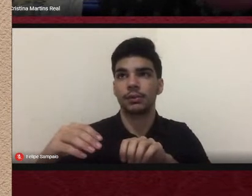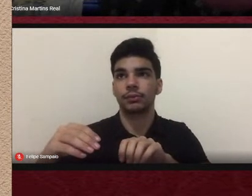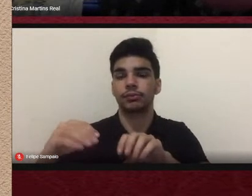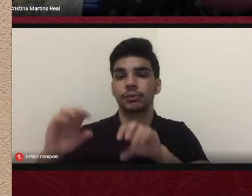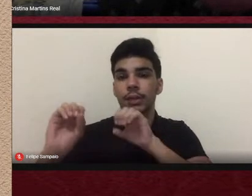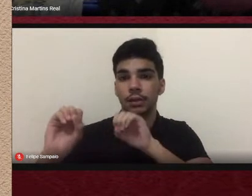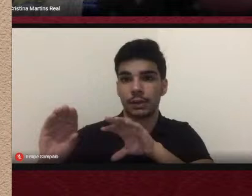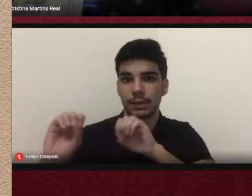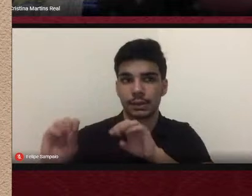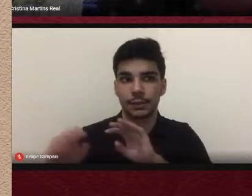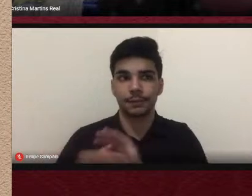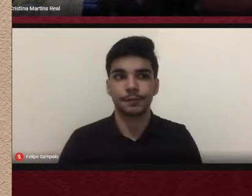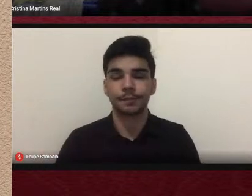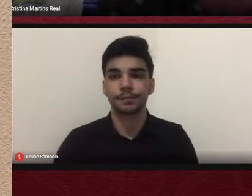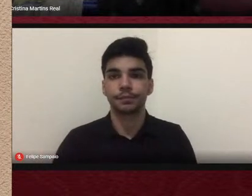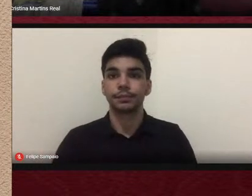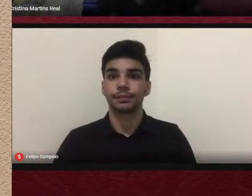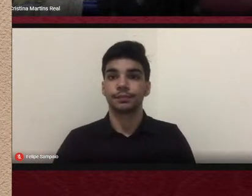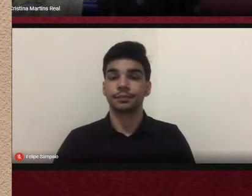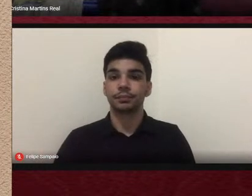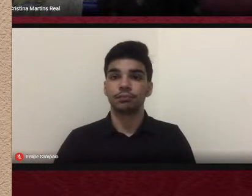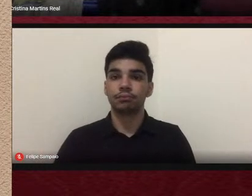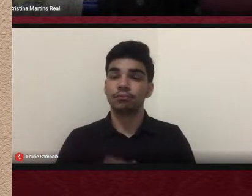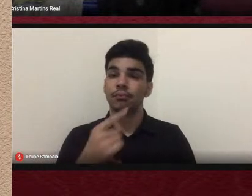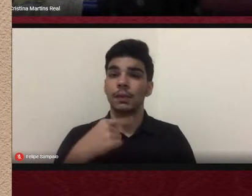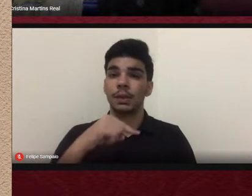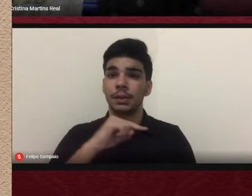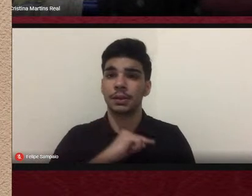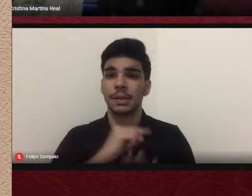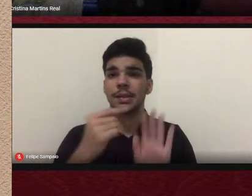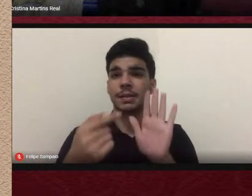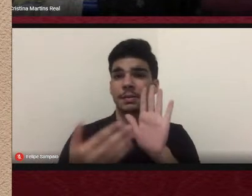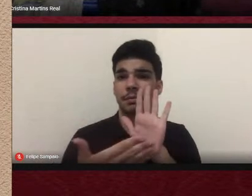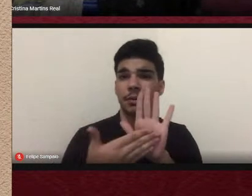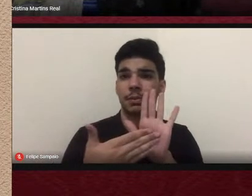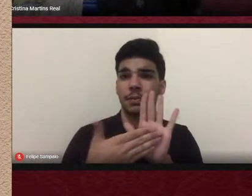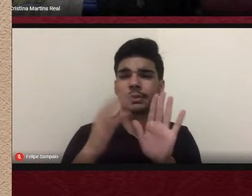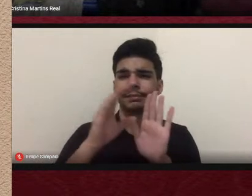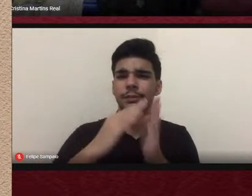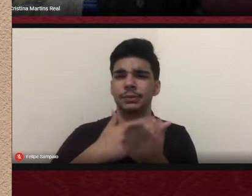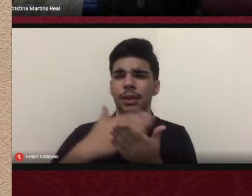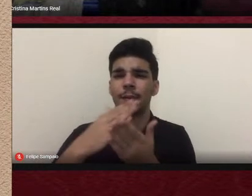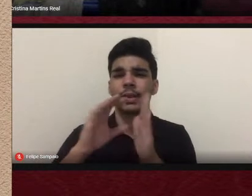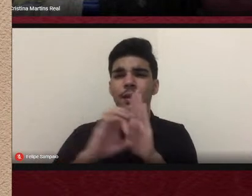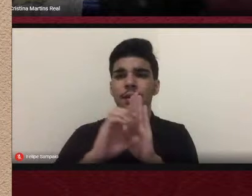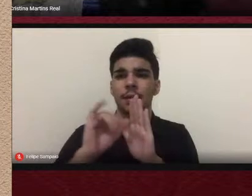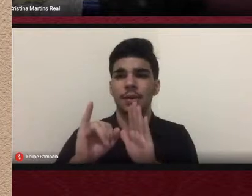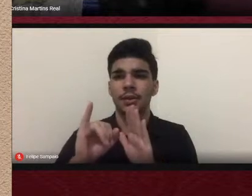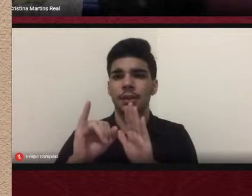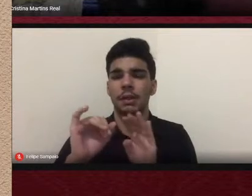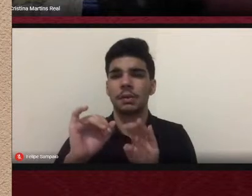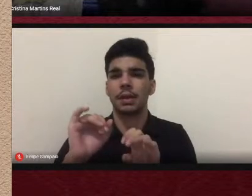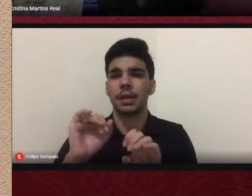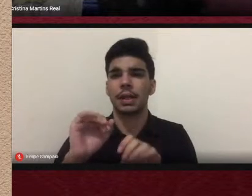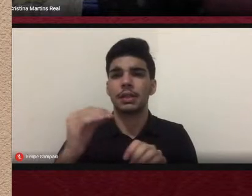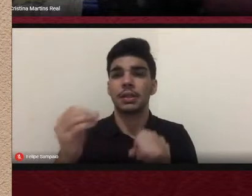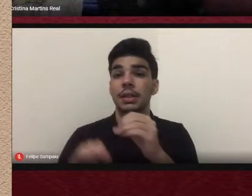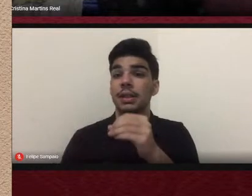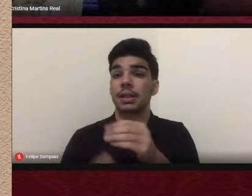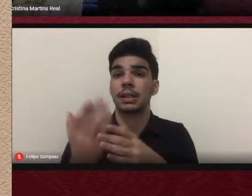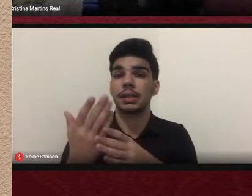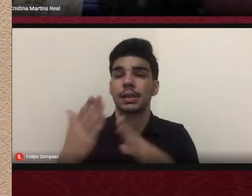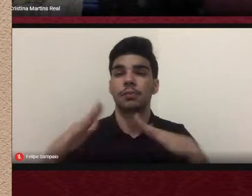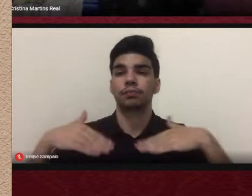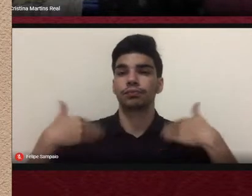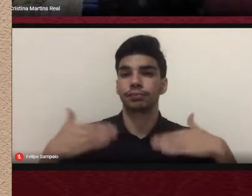A nossa proposição, quando a gente submeteu a esse edital, que era de obras comemorativas, era que em